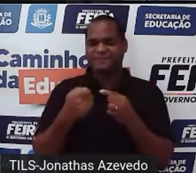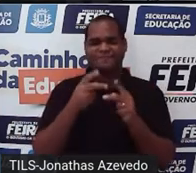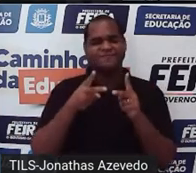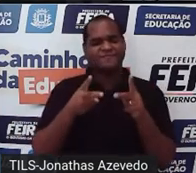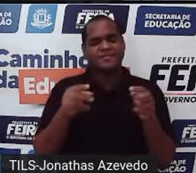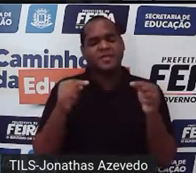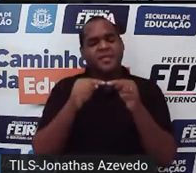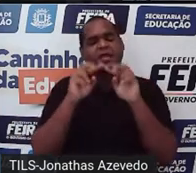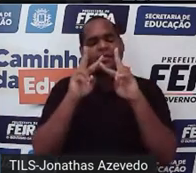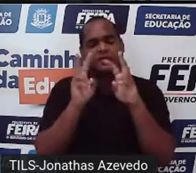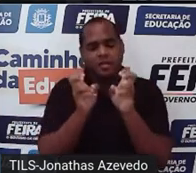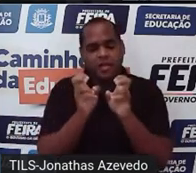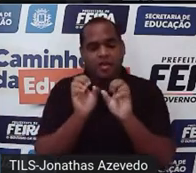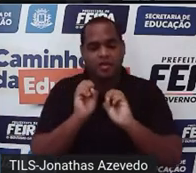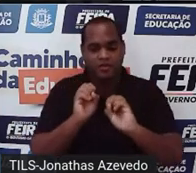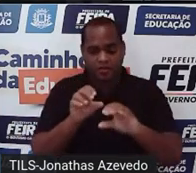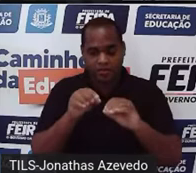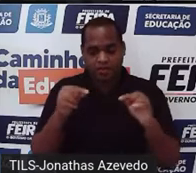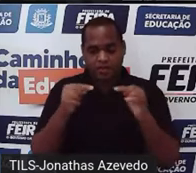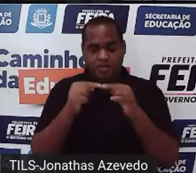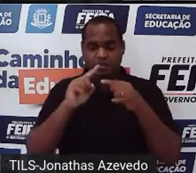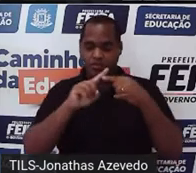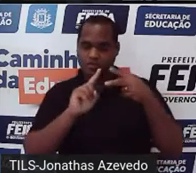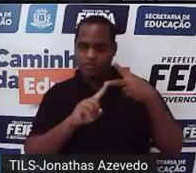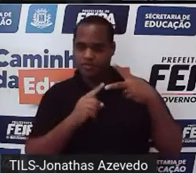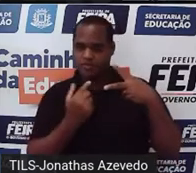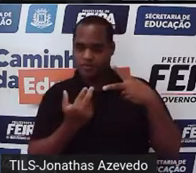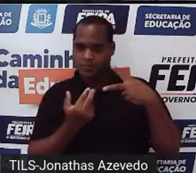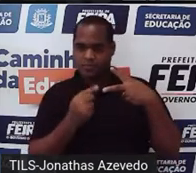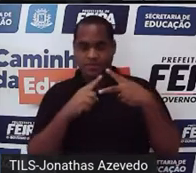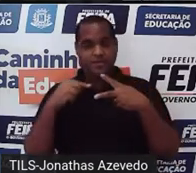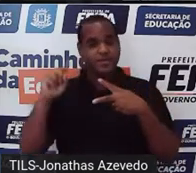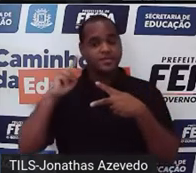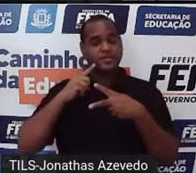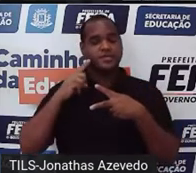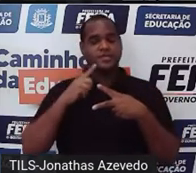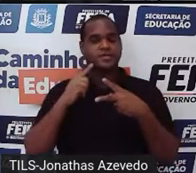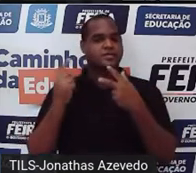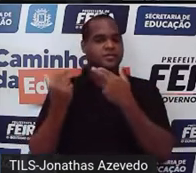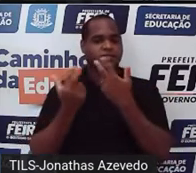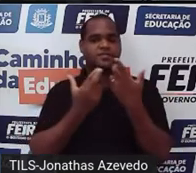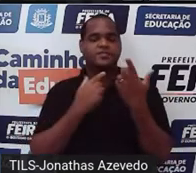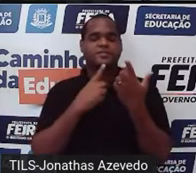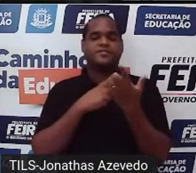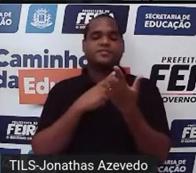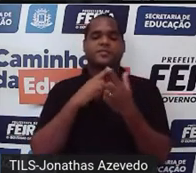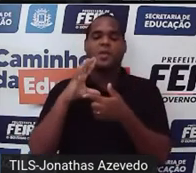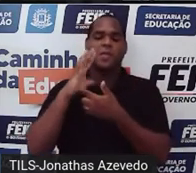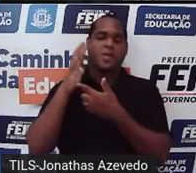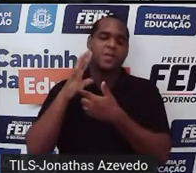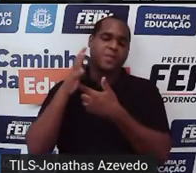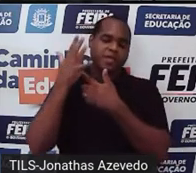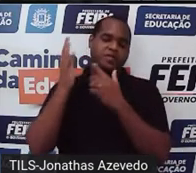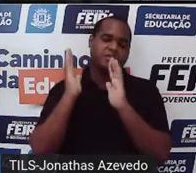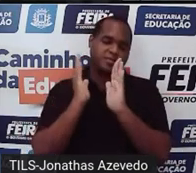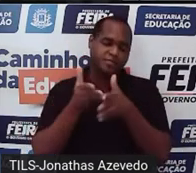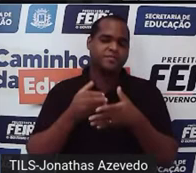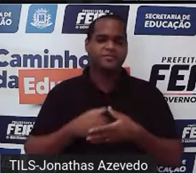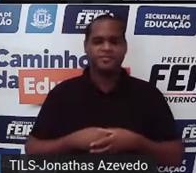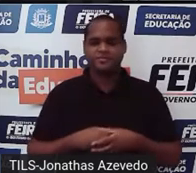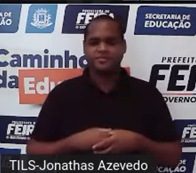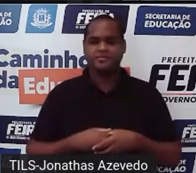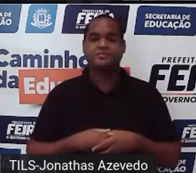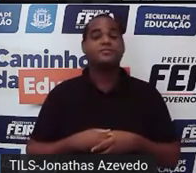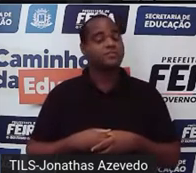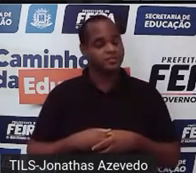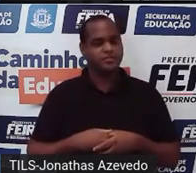tema dessa aula é o tema das duas de antes que já aconteceram, tá? E o que é que